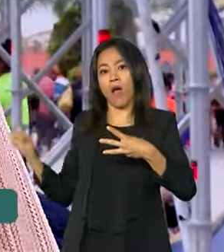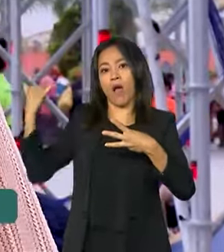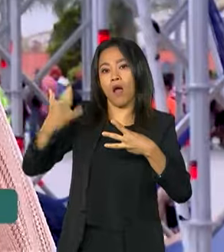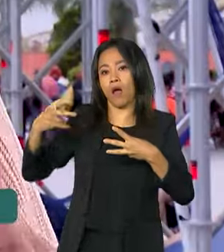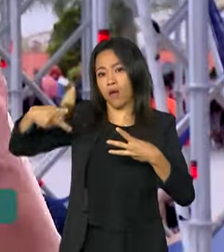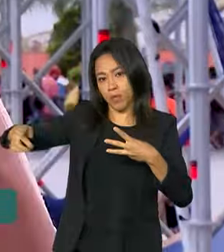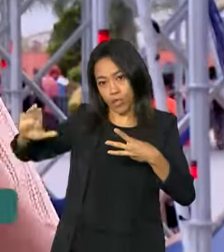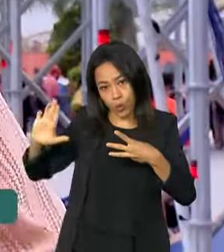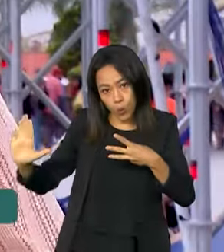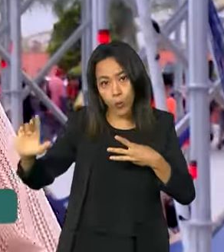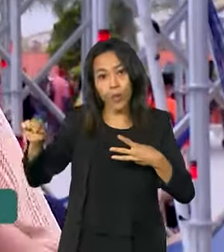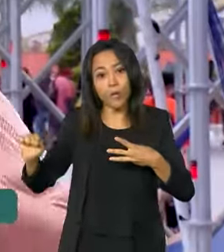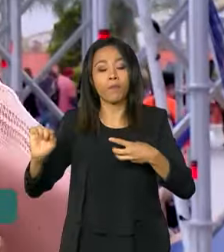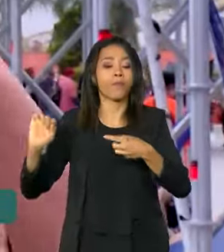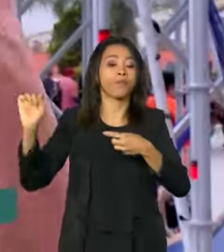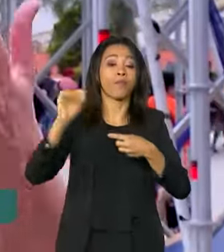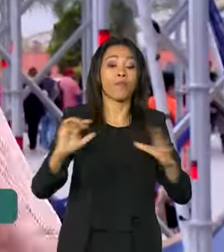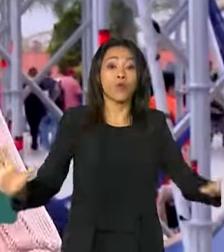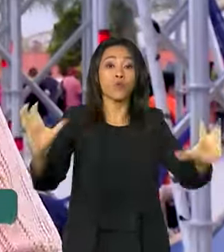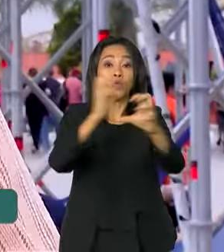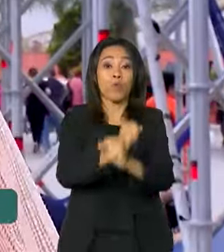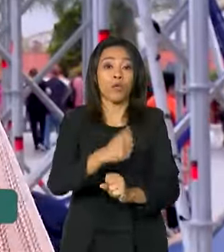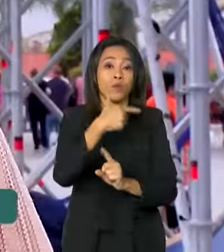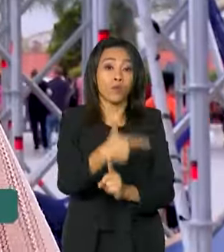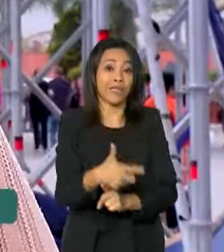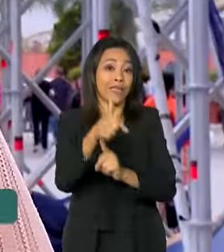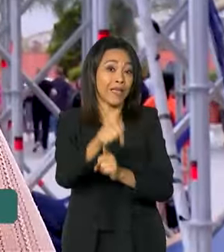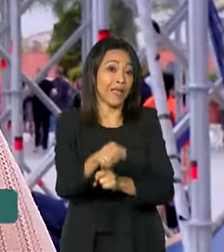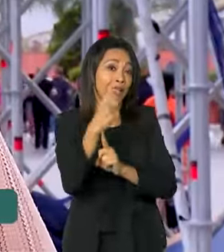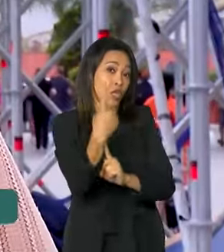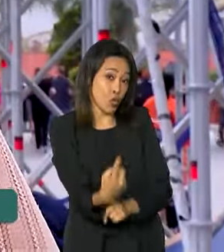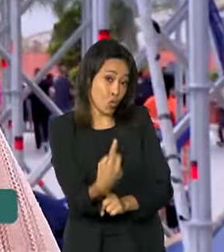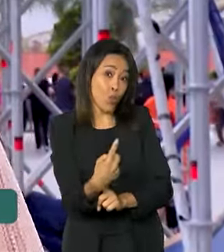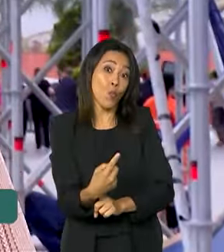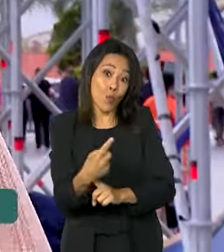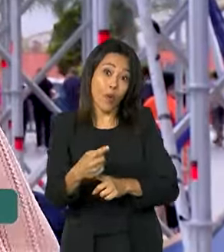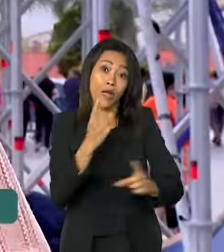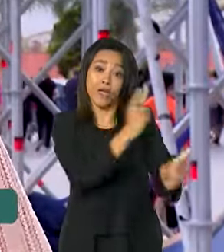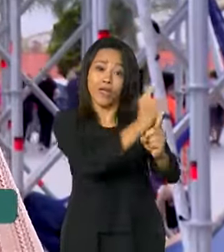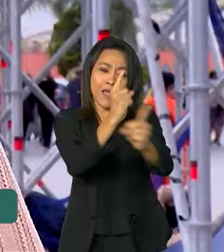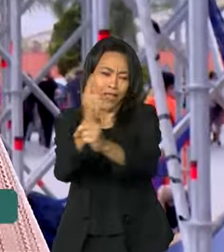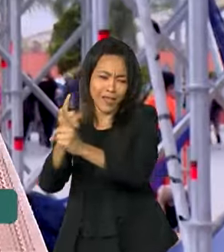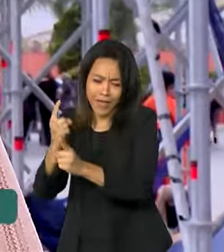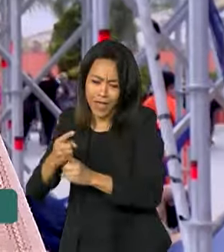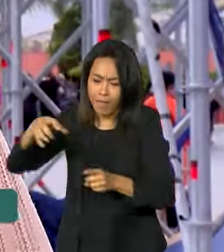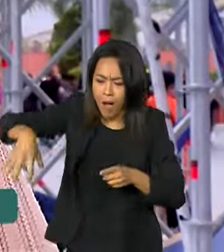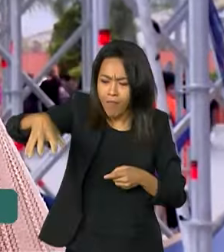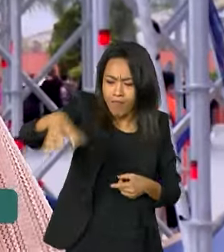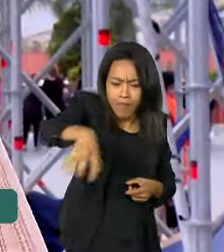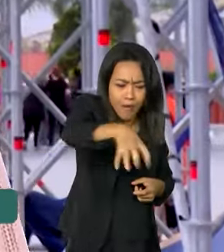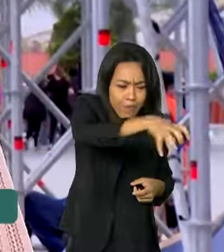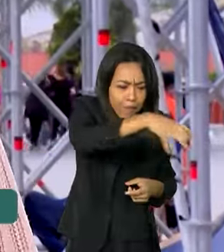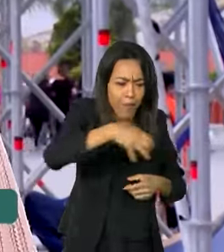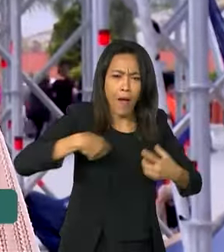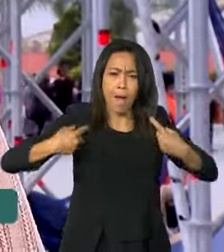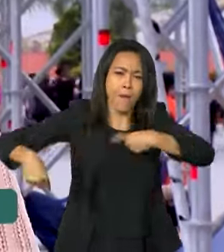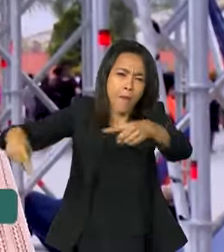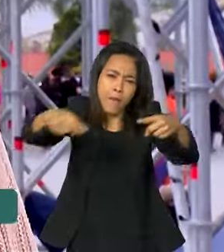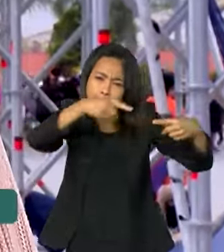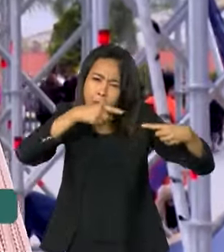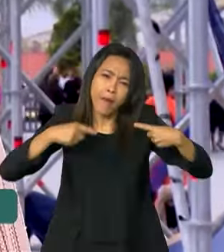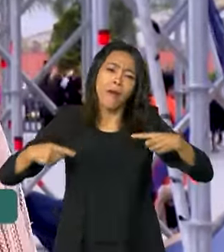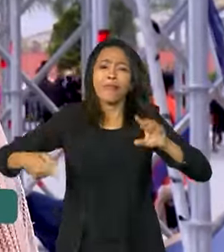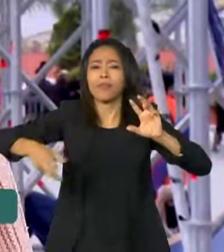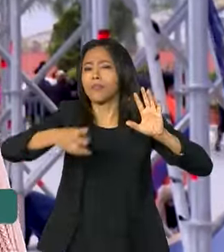G20. São 271 atividades autogestionadas, representando mais de mil organizações que propuseram